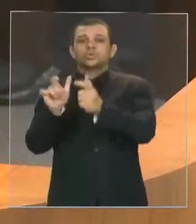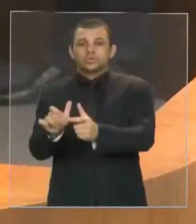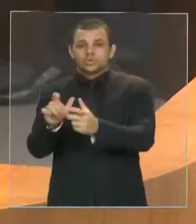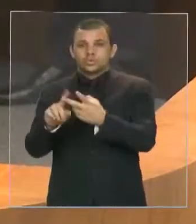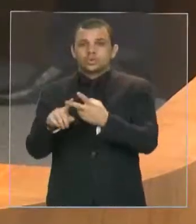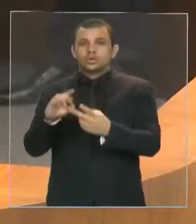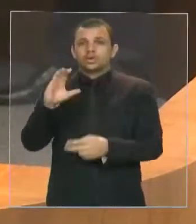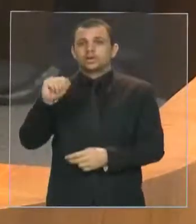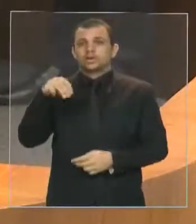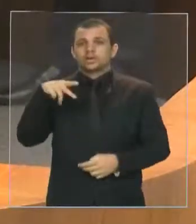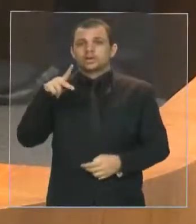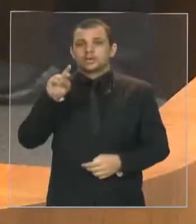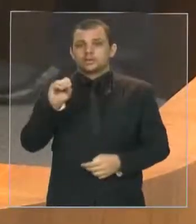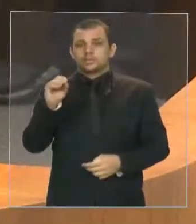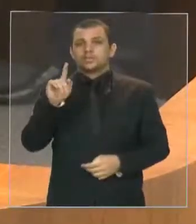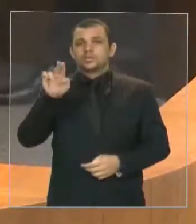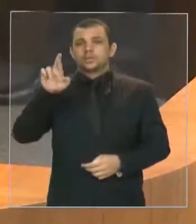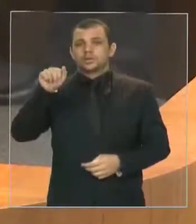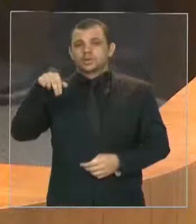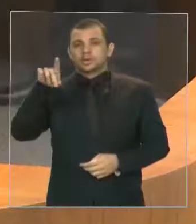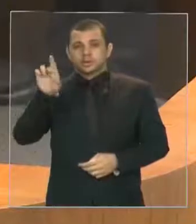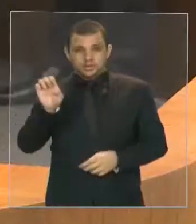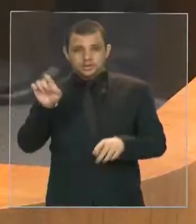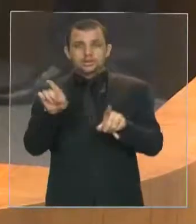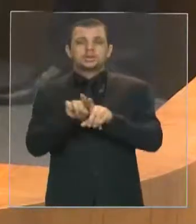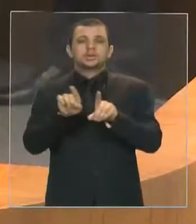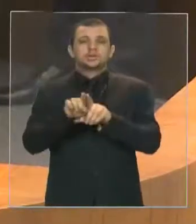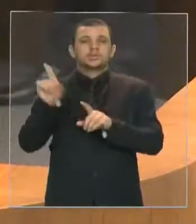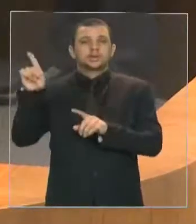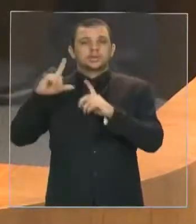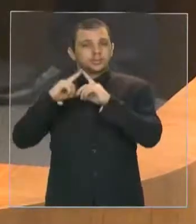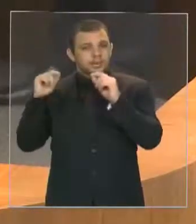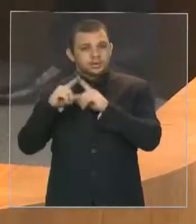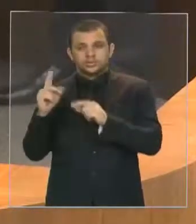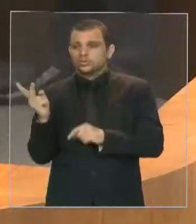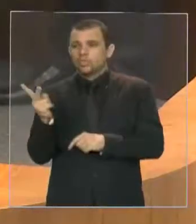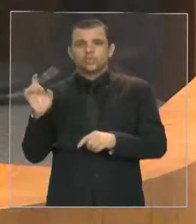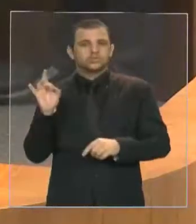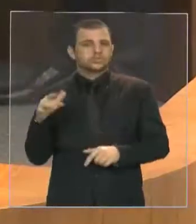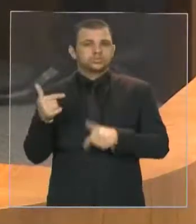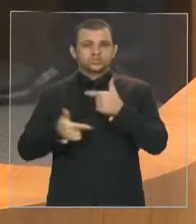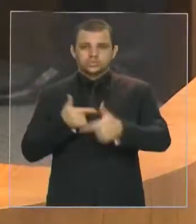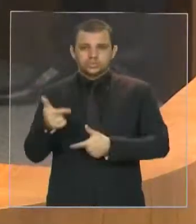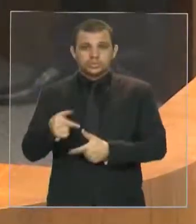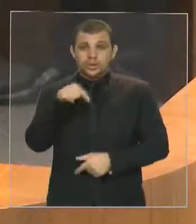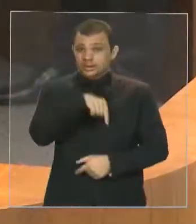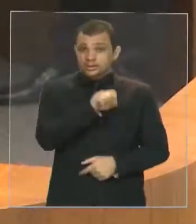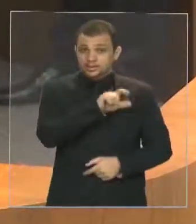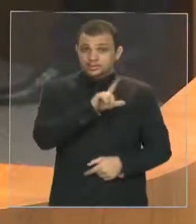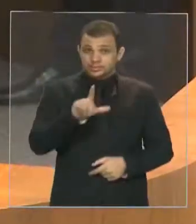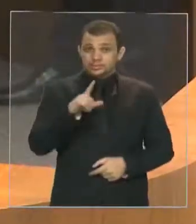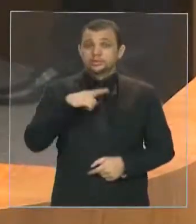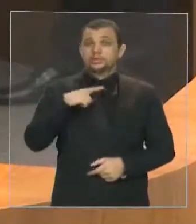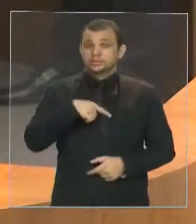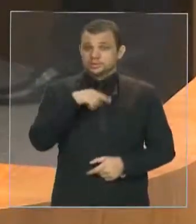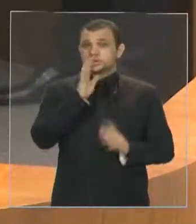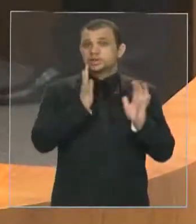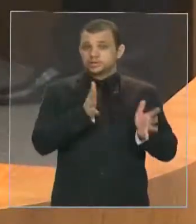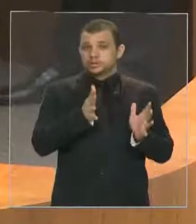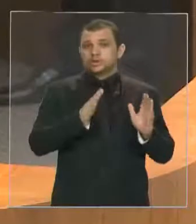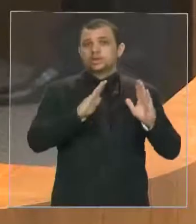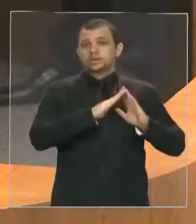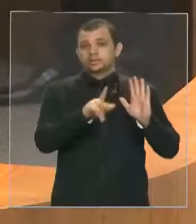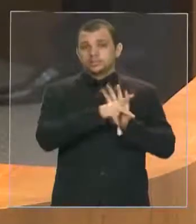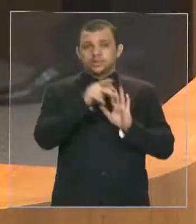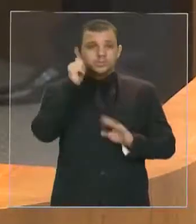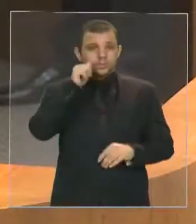Brasília encontram-se em funcionamento. Em São Luís, a construção da Casa da Mulher Brasileira, no bairro Jaracati,